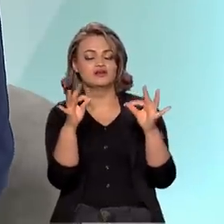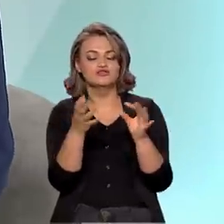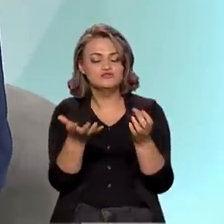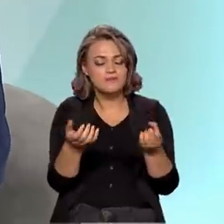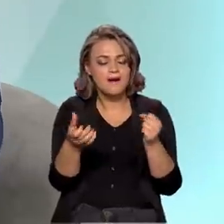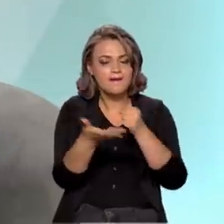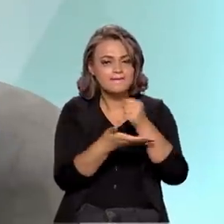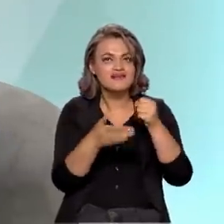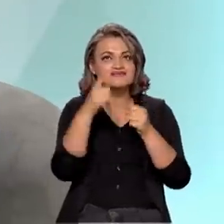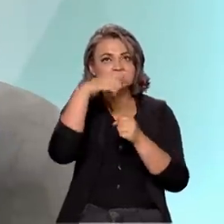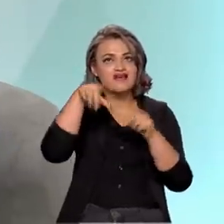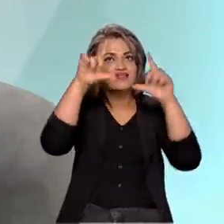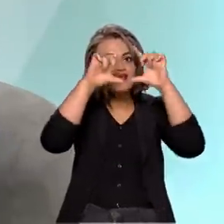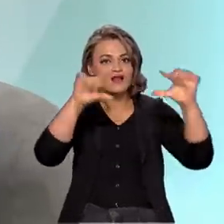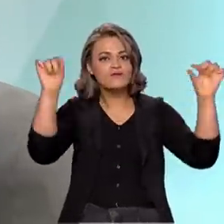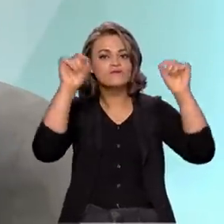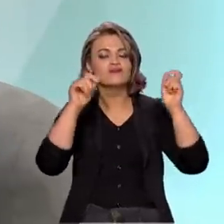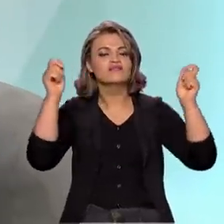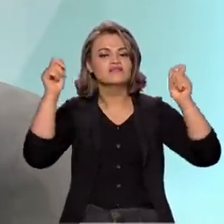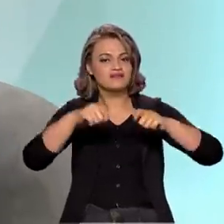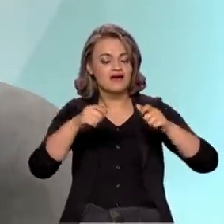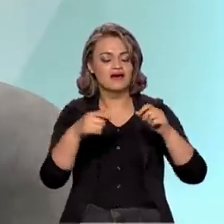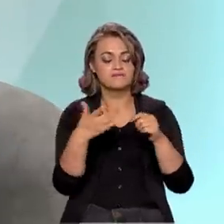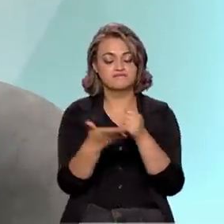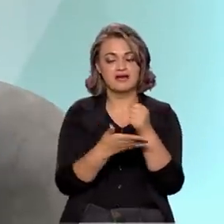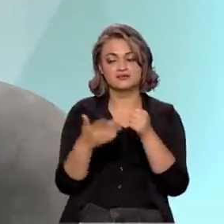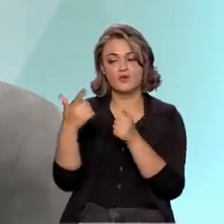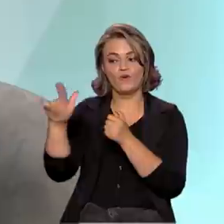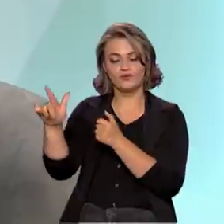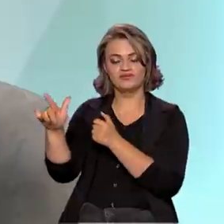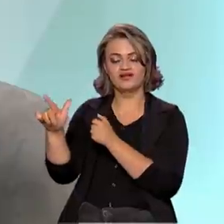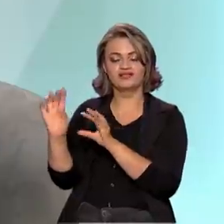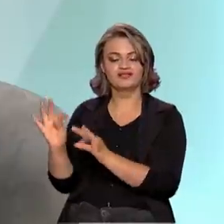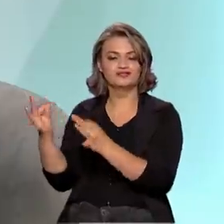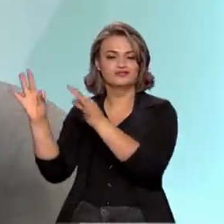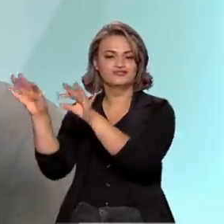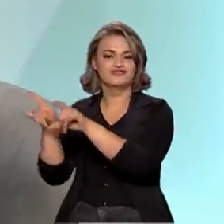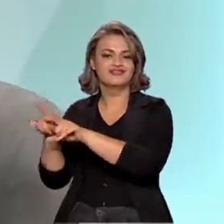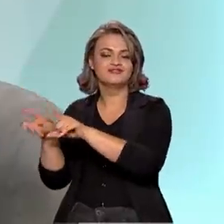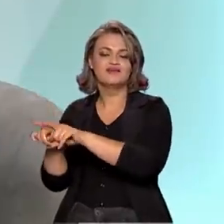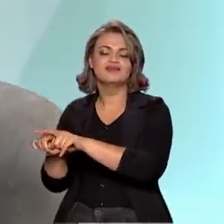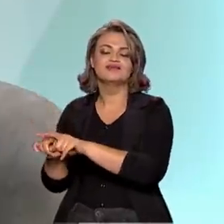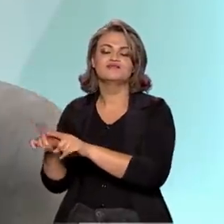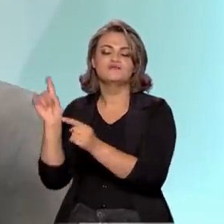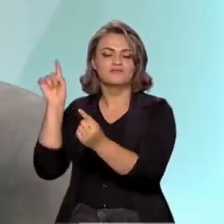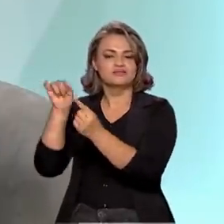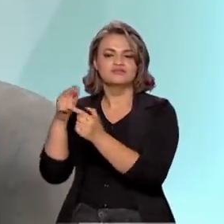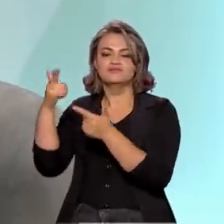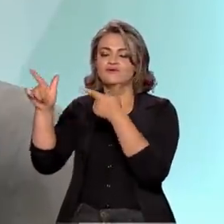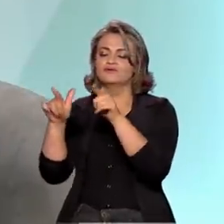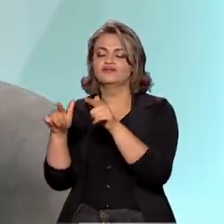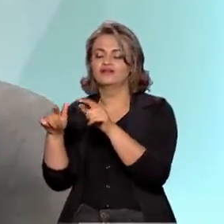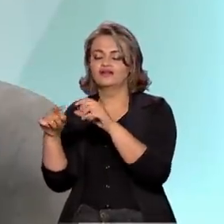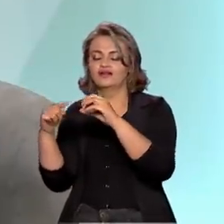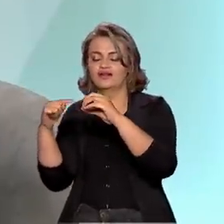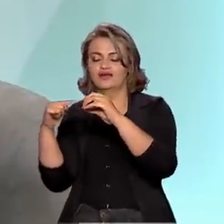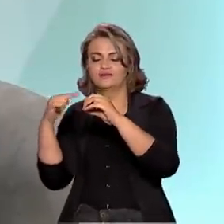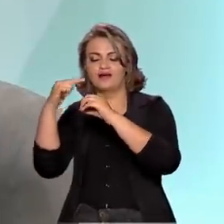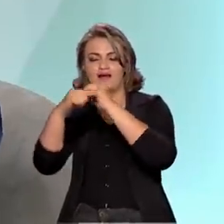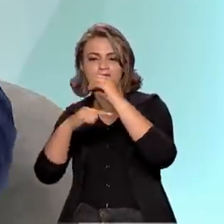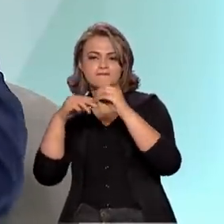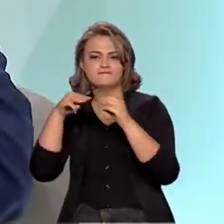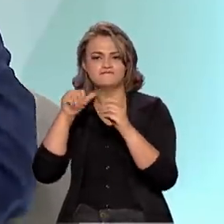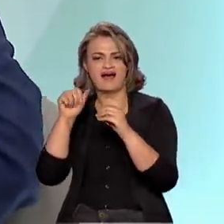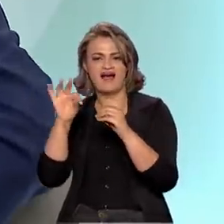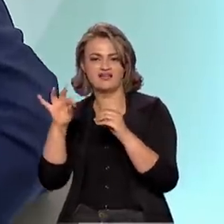base na Lua vai servir como base de tecnologia para outras missões, como Marte, estabelecer uma base em